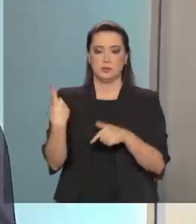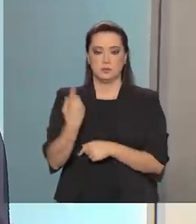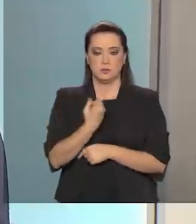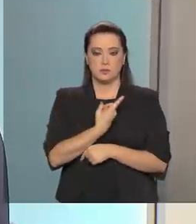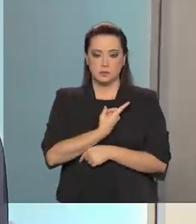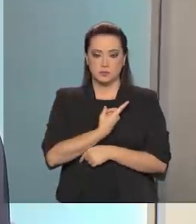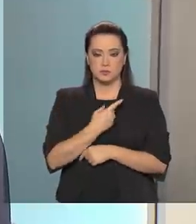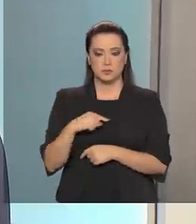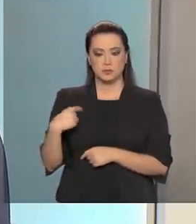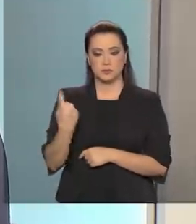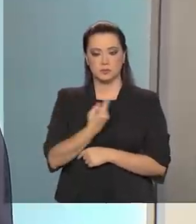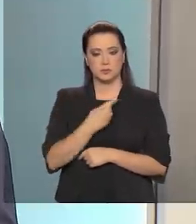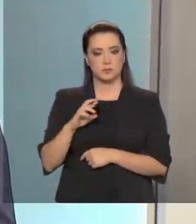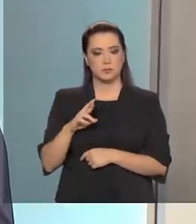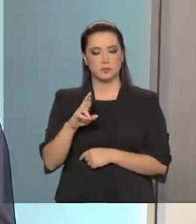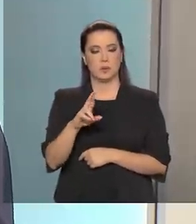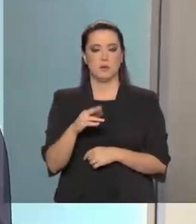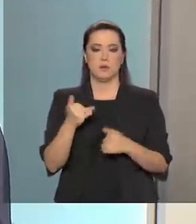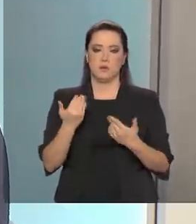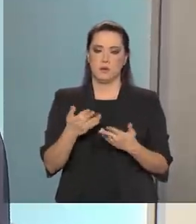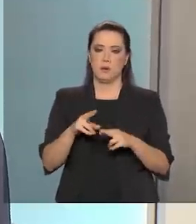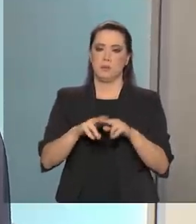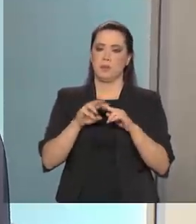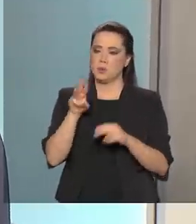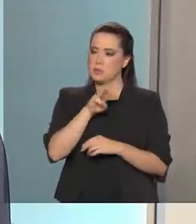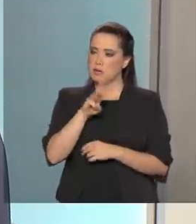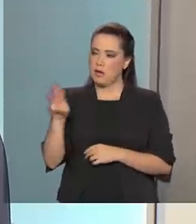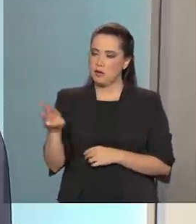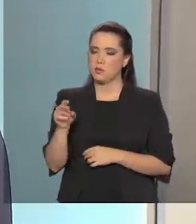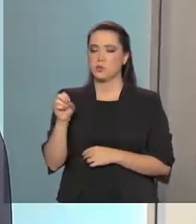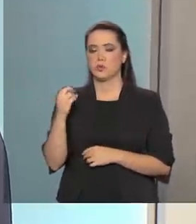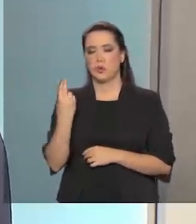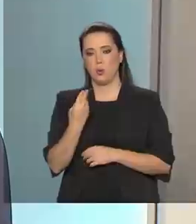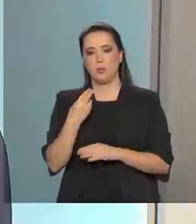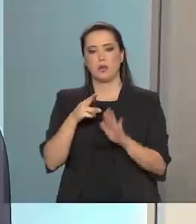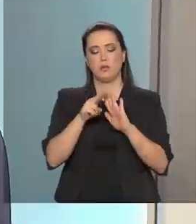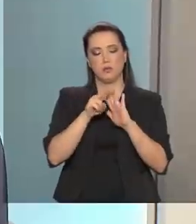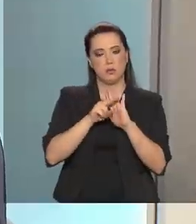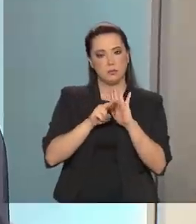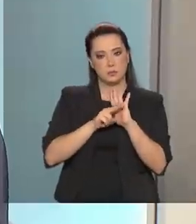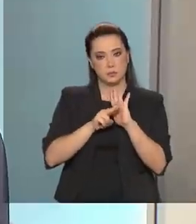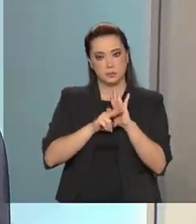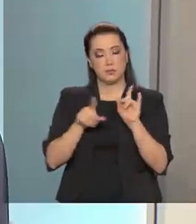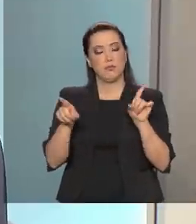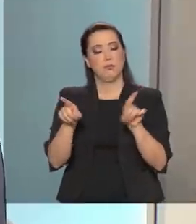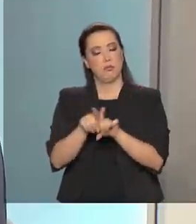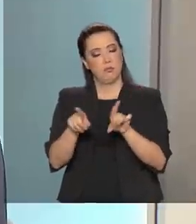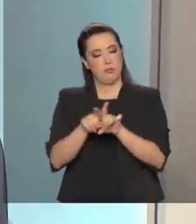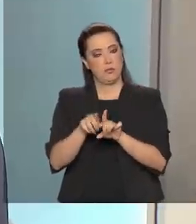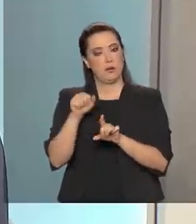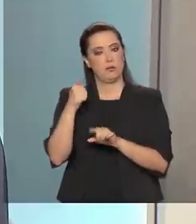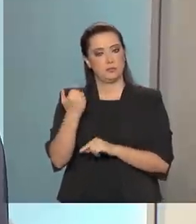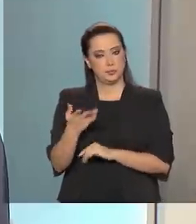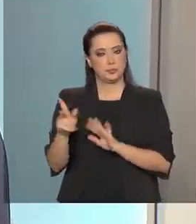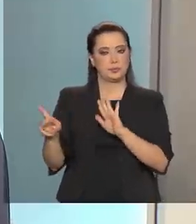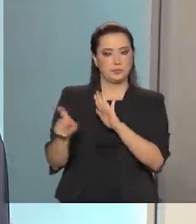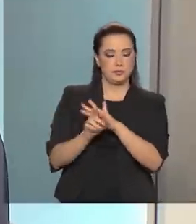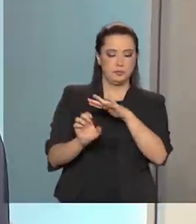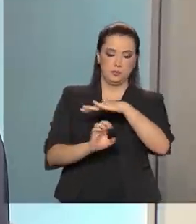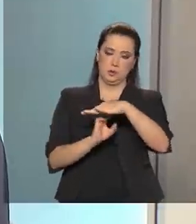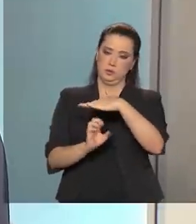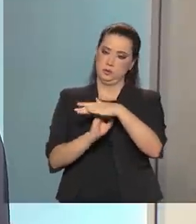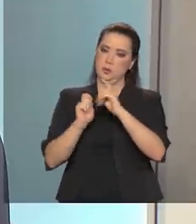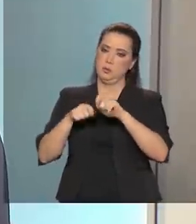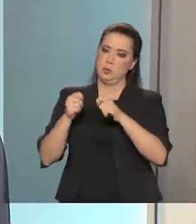autoridade, através de sites, através de recomendações, e também as próprias empresas